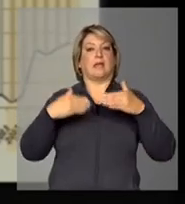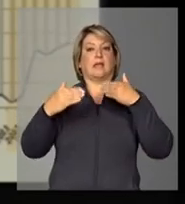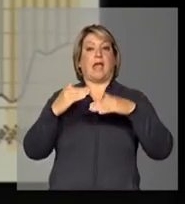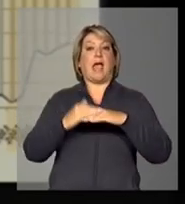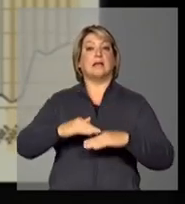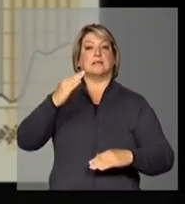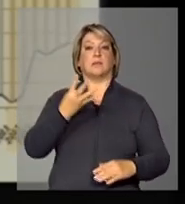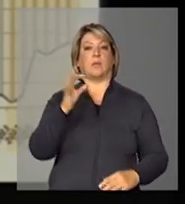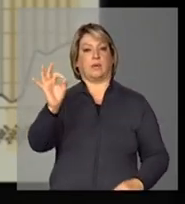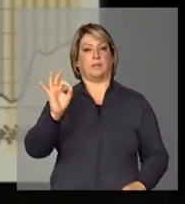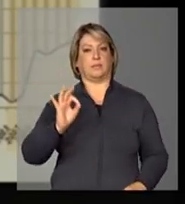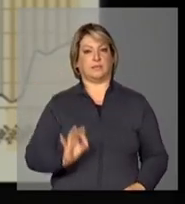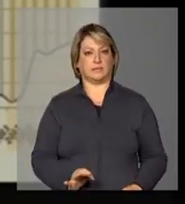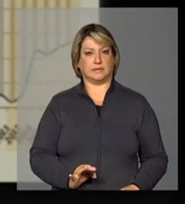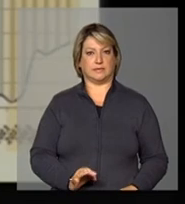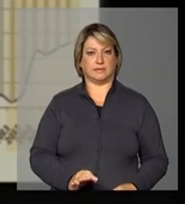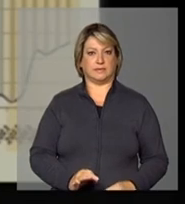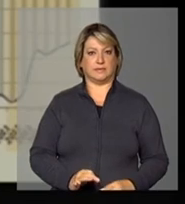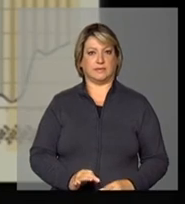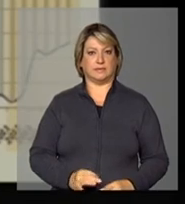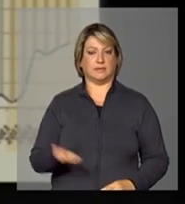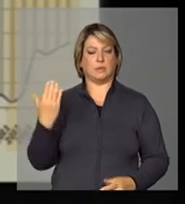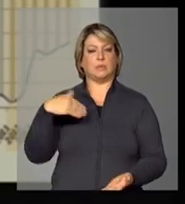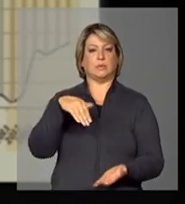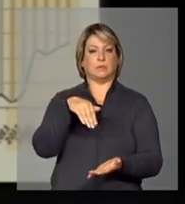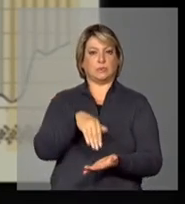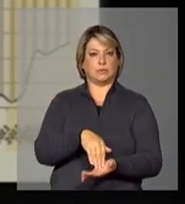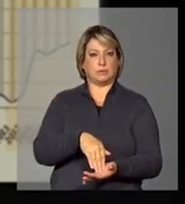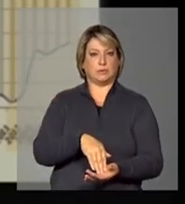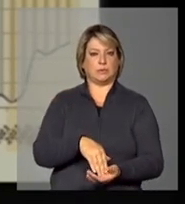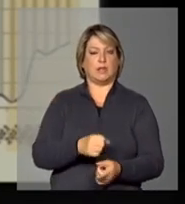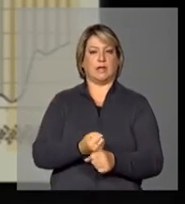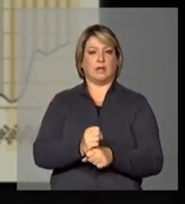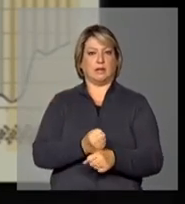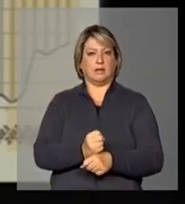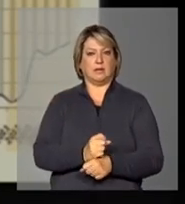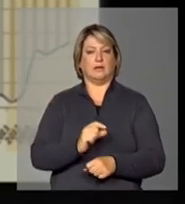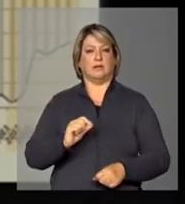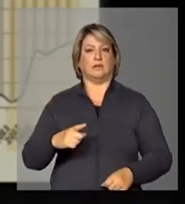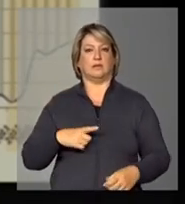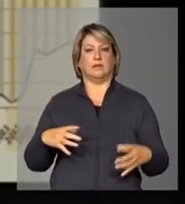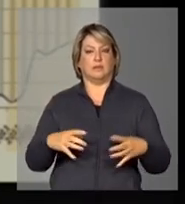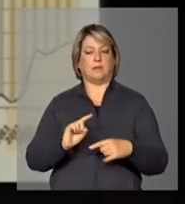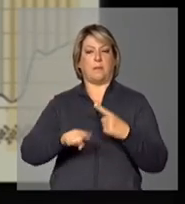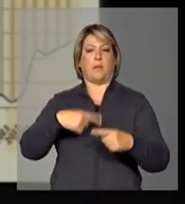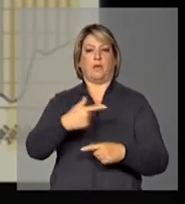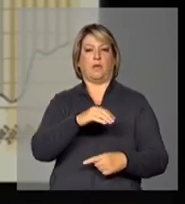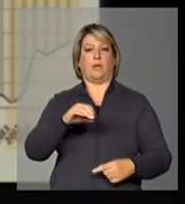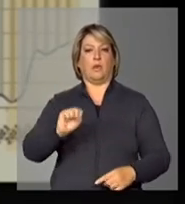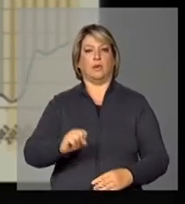de 4% nos últimos anos, pós-2008.